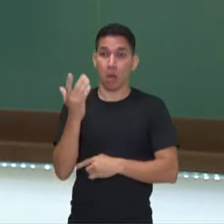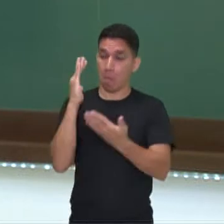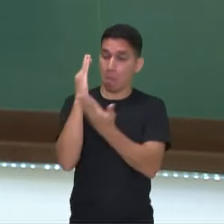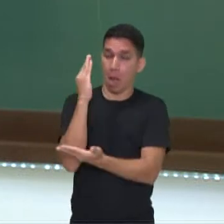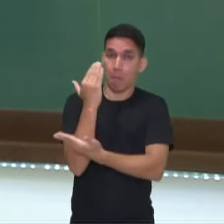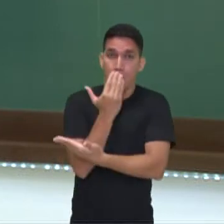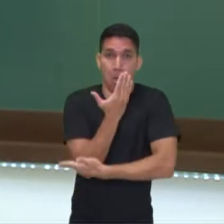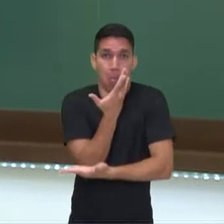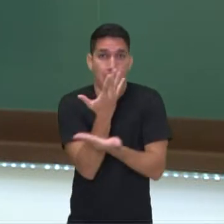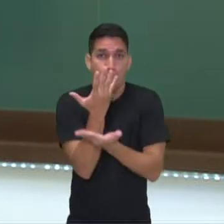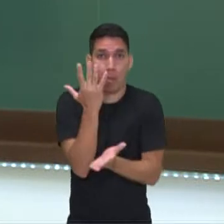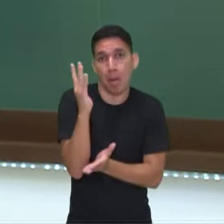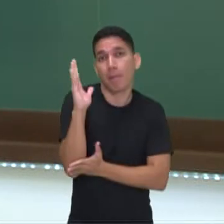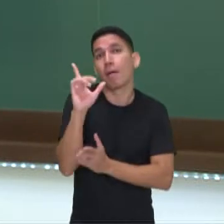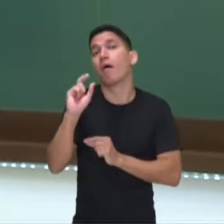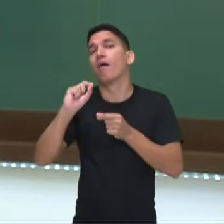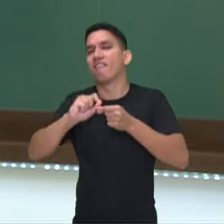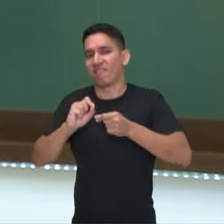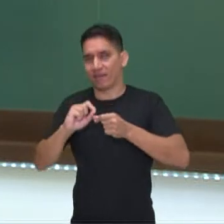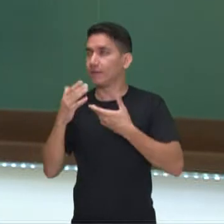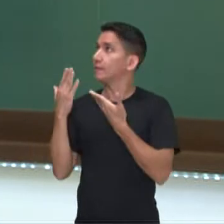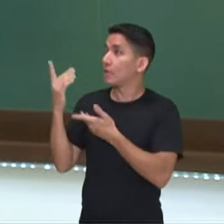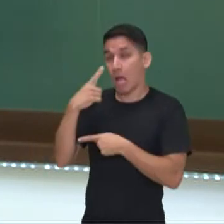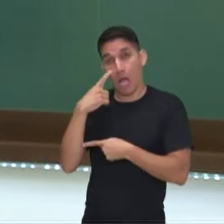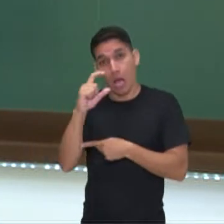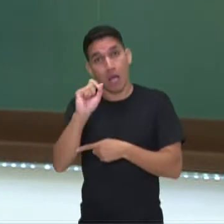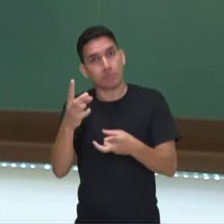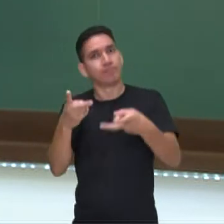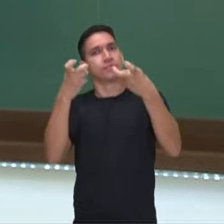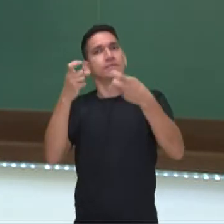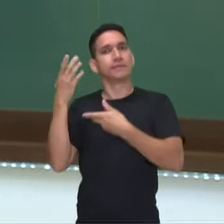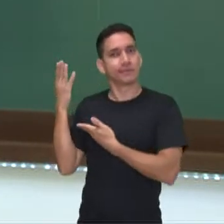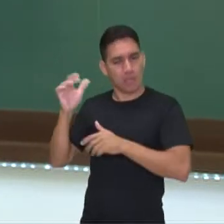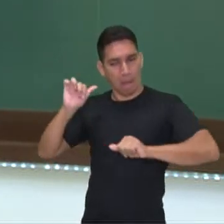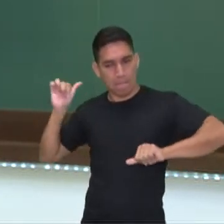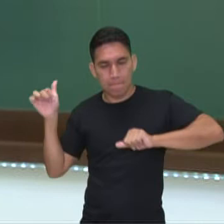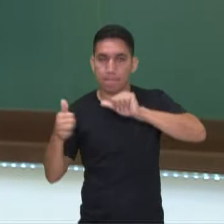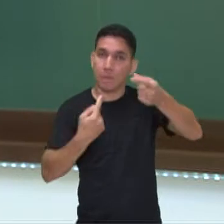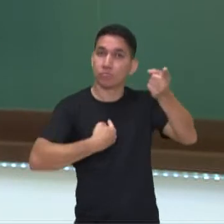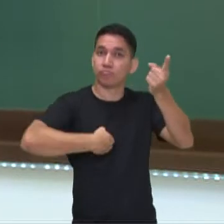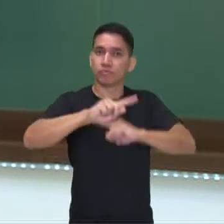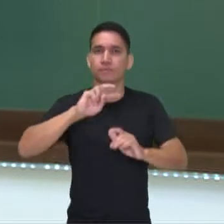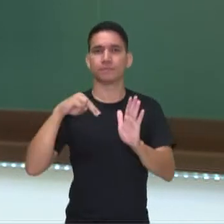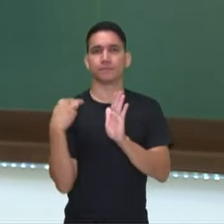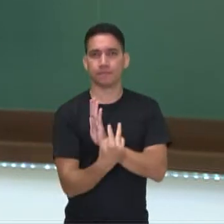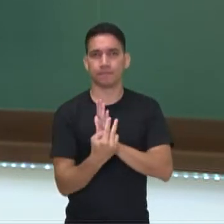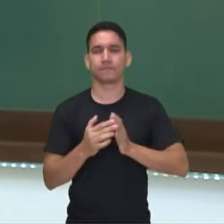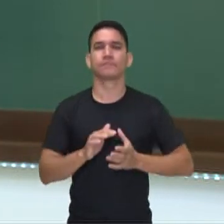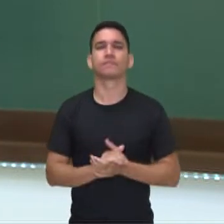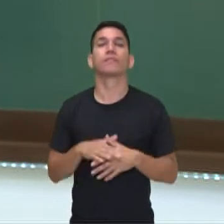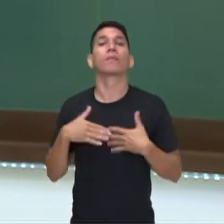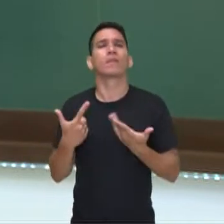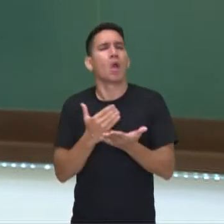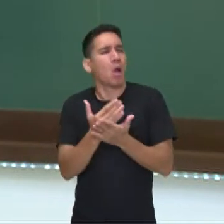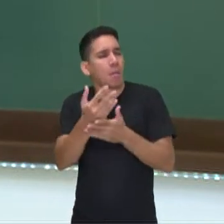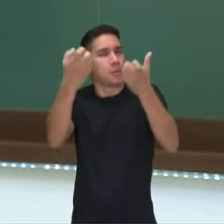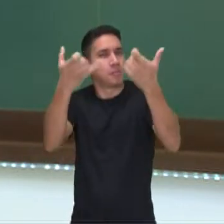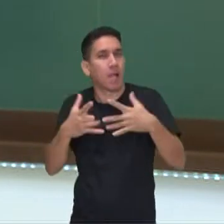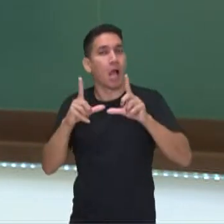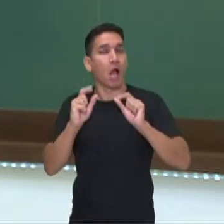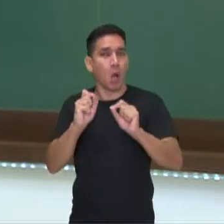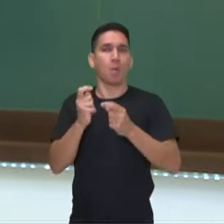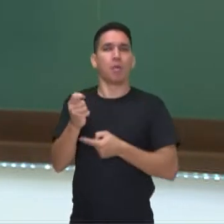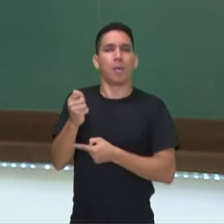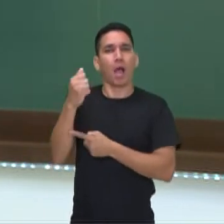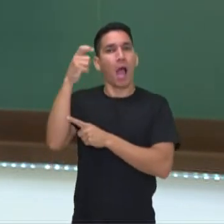fazer, mas é interessante você perceber essa mudança de concepção. Aí a começa a falar um pouquinho dos